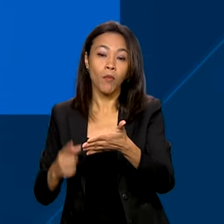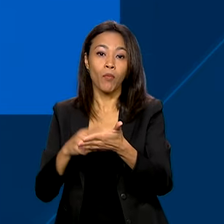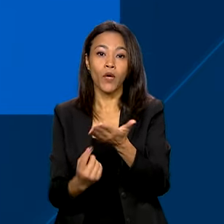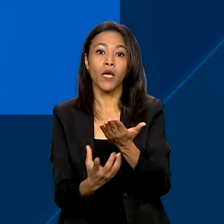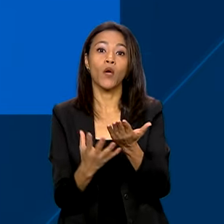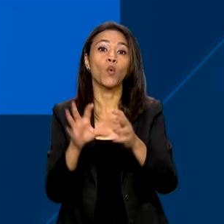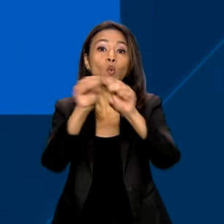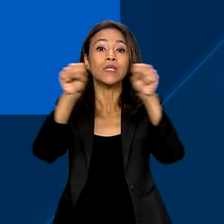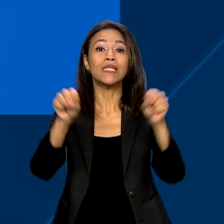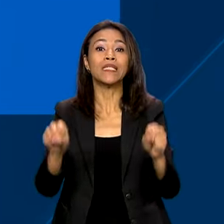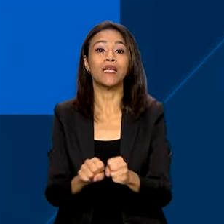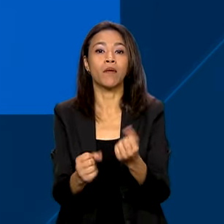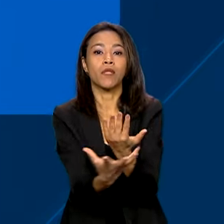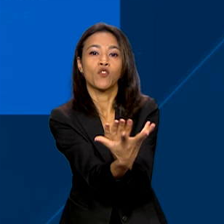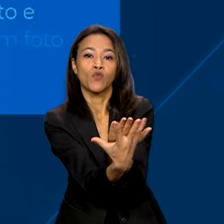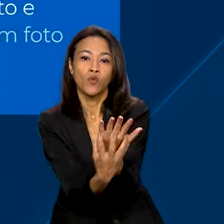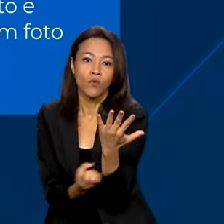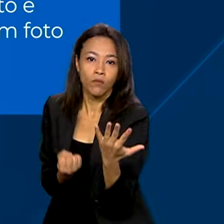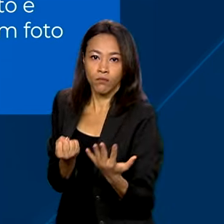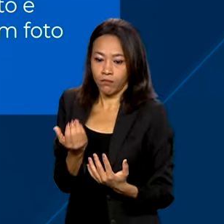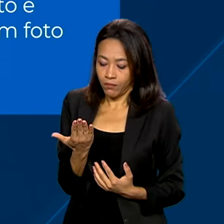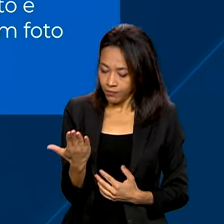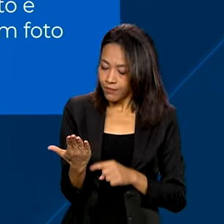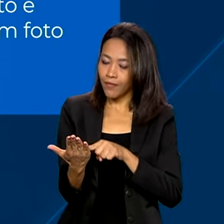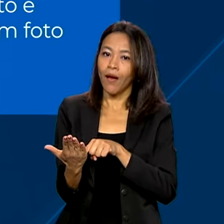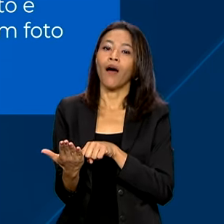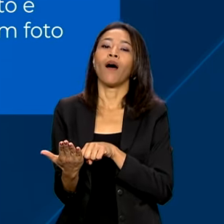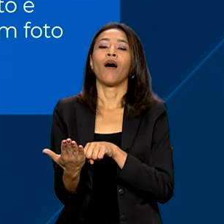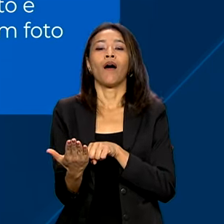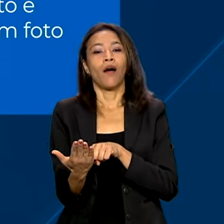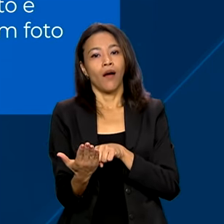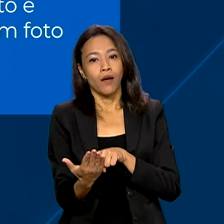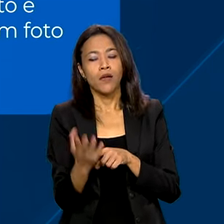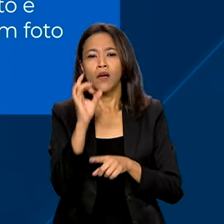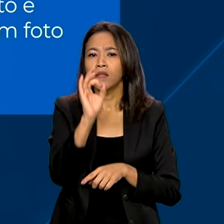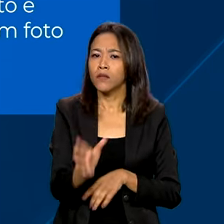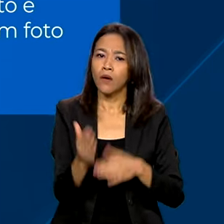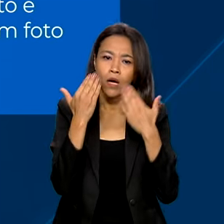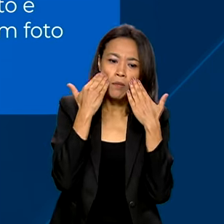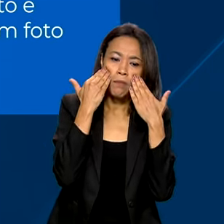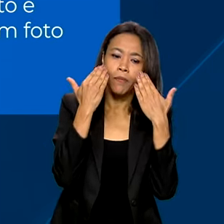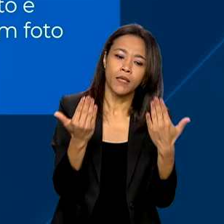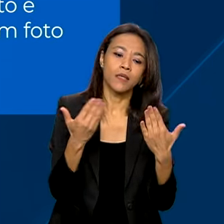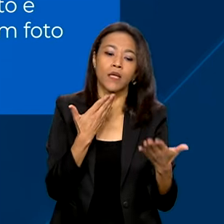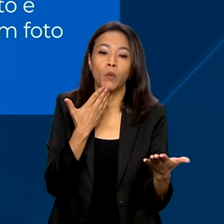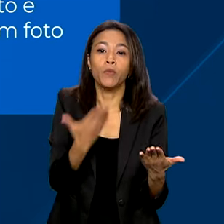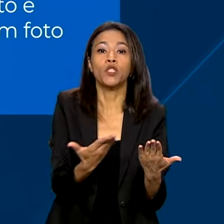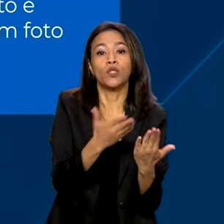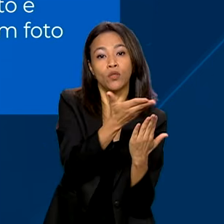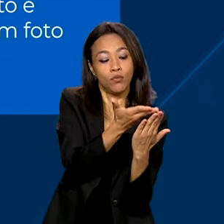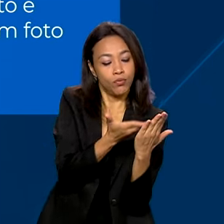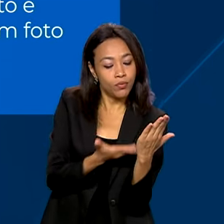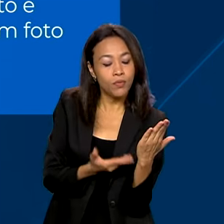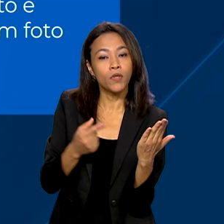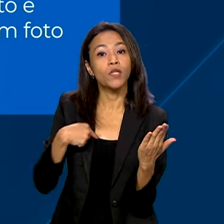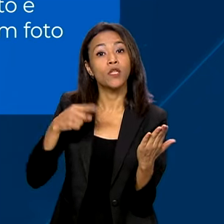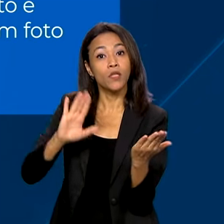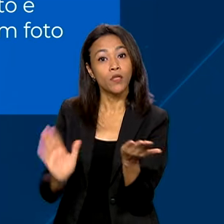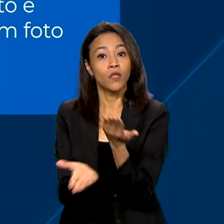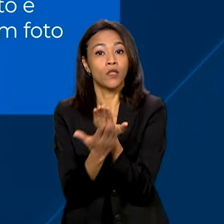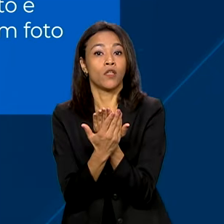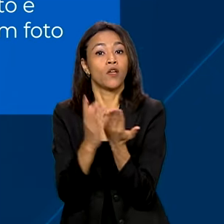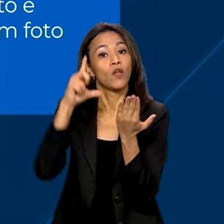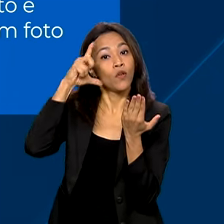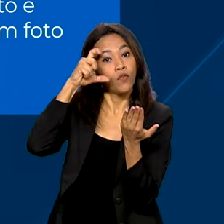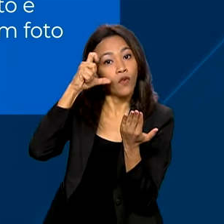cadastro no próprio BPC. Neste caso, basta apresentar o requerimento e documento de identificação com